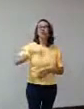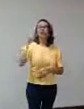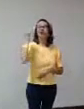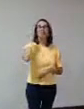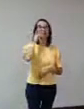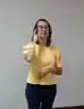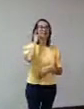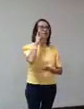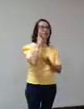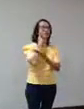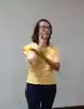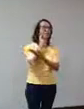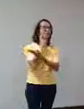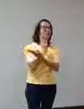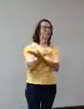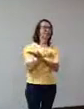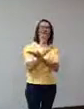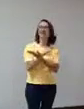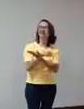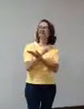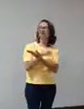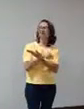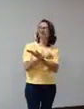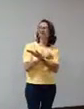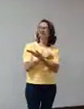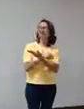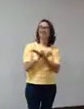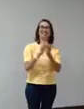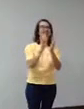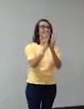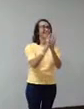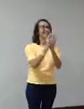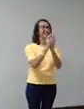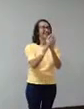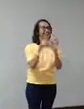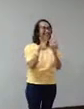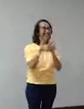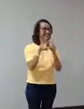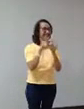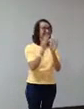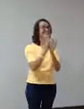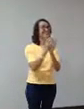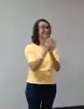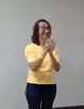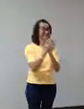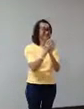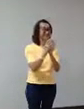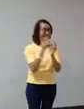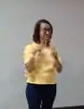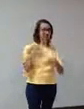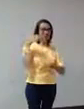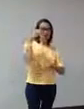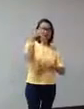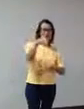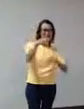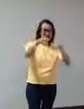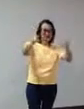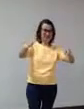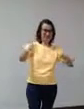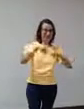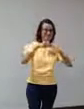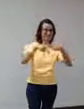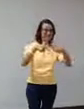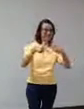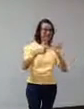com uma tractografia do sistema nervoso. aí também, quando eu cheguei lá no estúdio dela mostrando isso